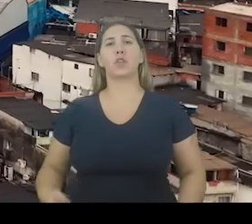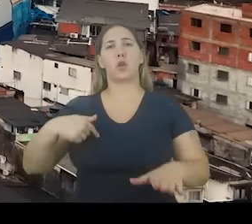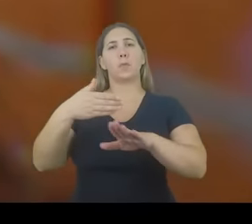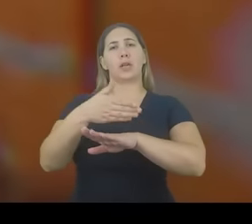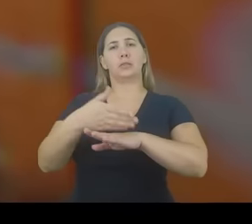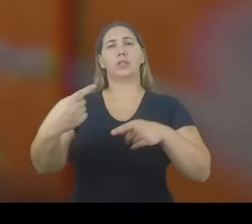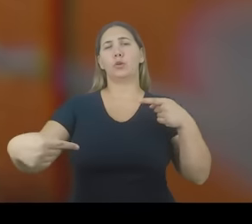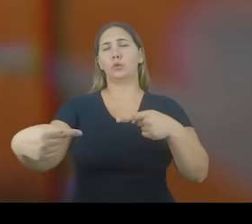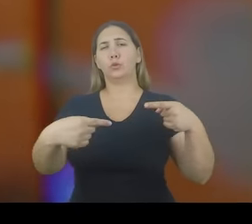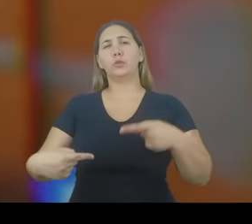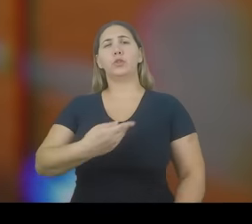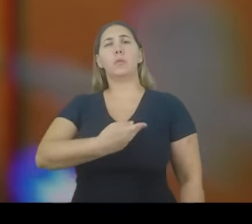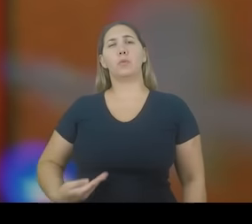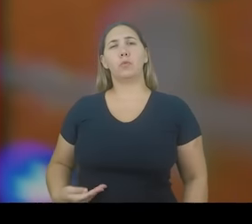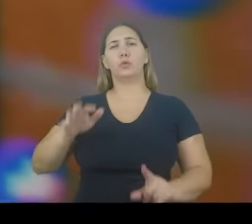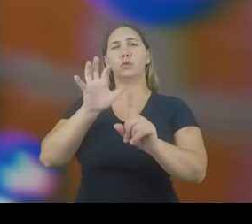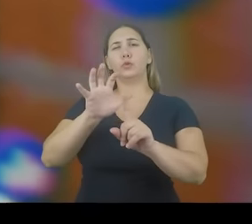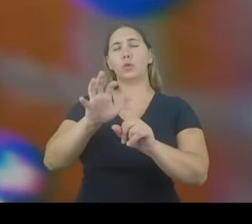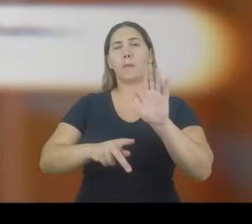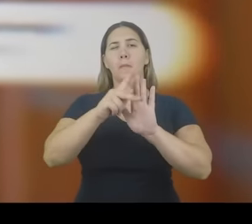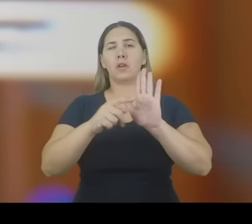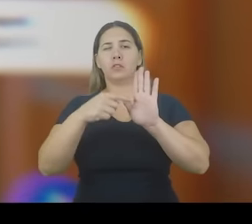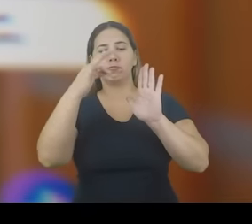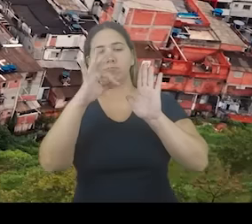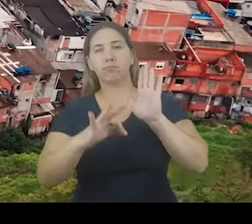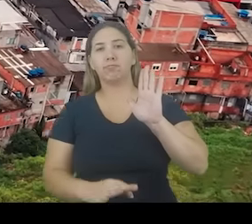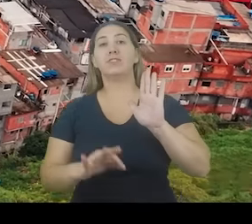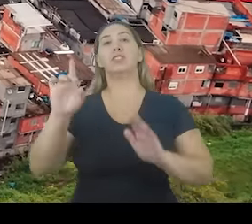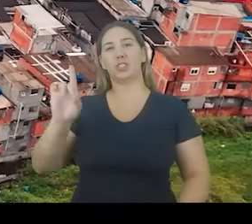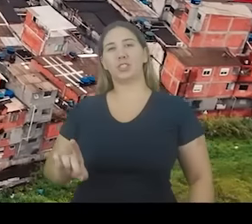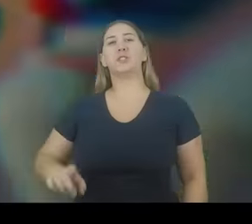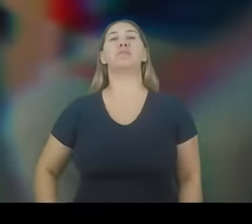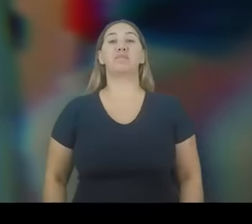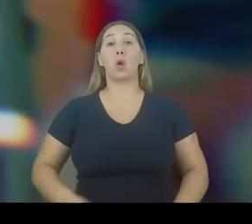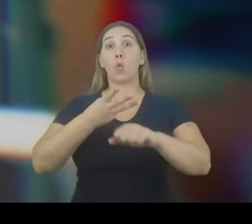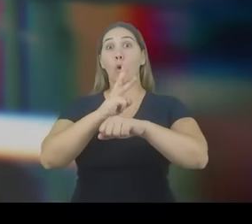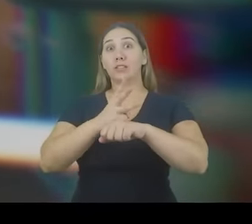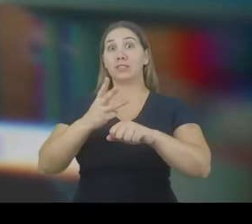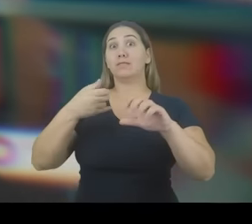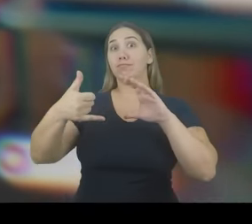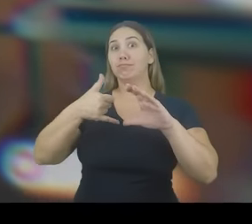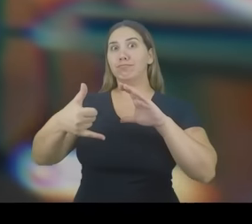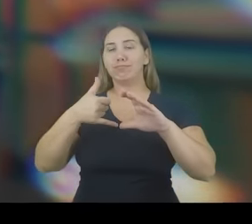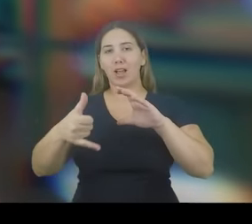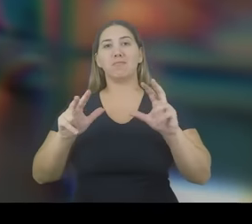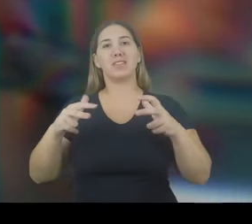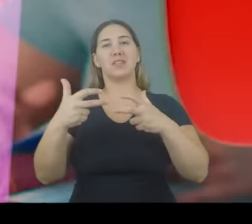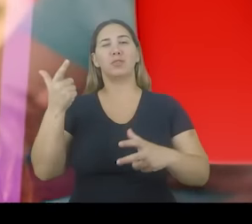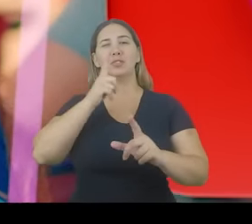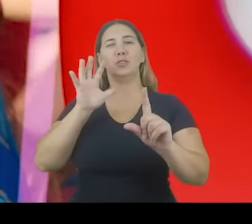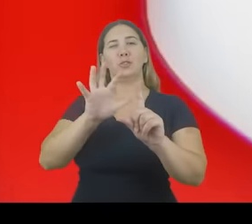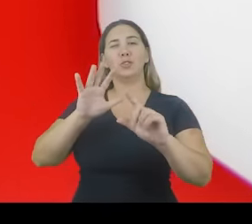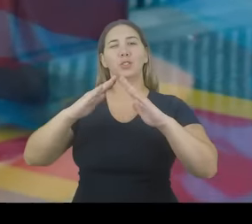Eu participei das audiências públicas e influenciei na revisão do plano diretor. Pelo Zap Câmara, eu influenciei na ampliação da Escola